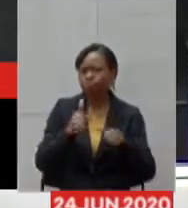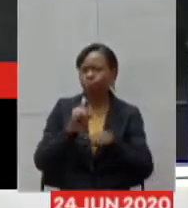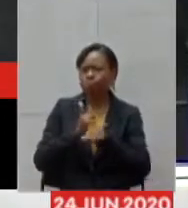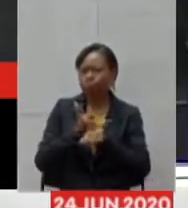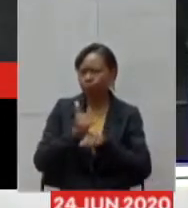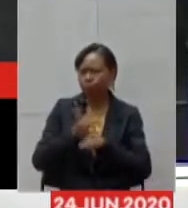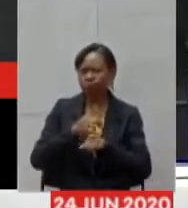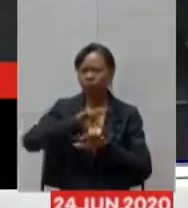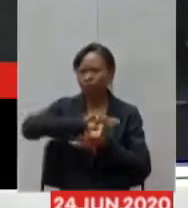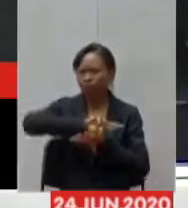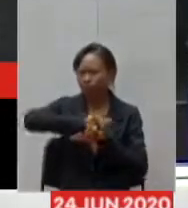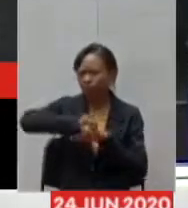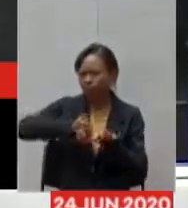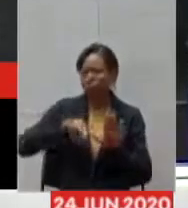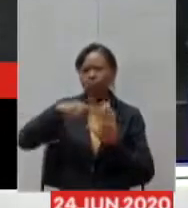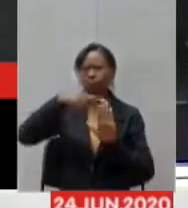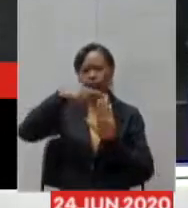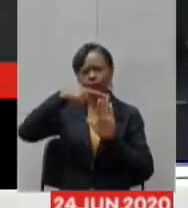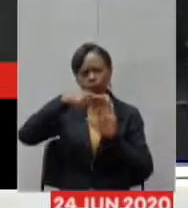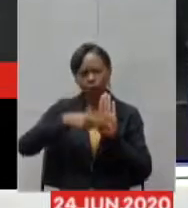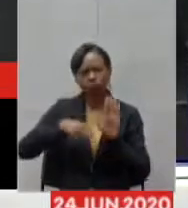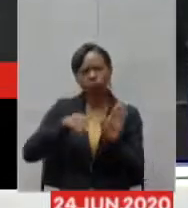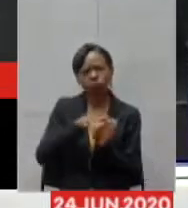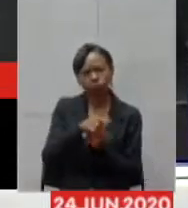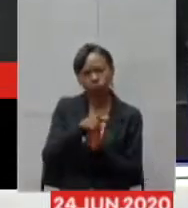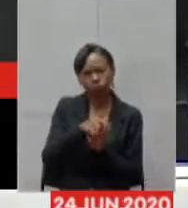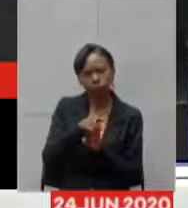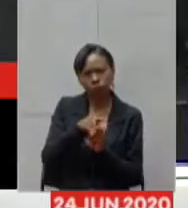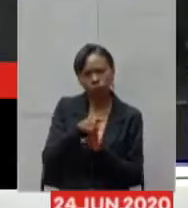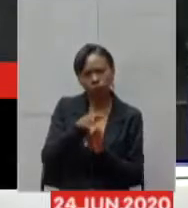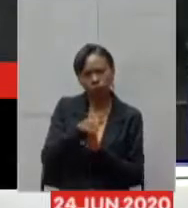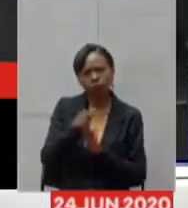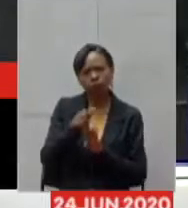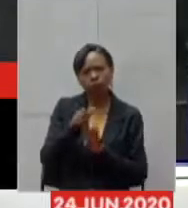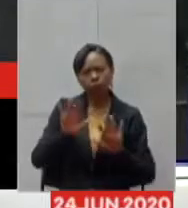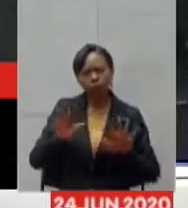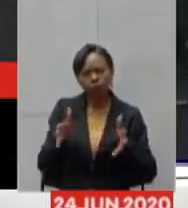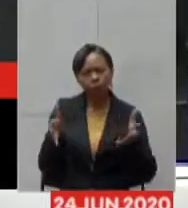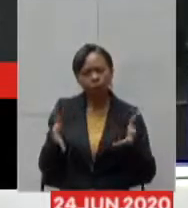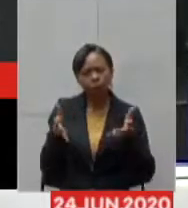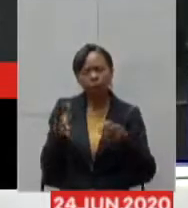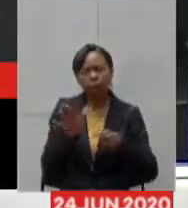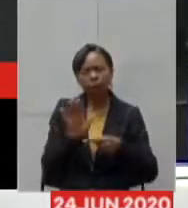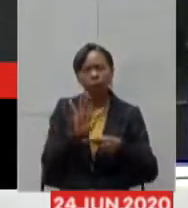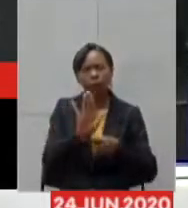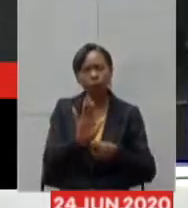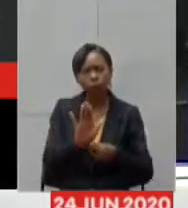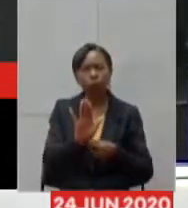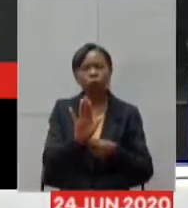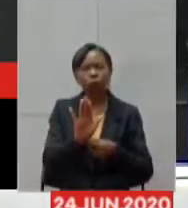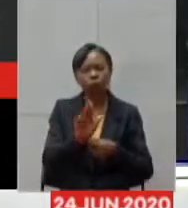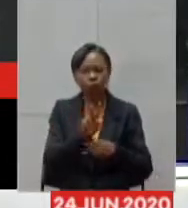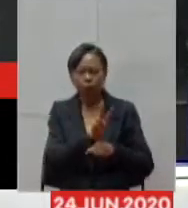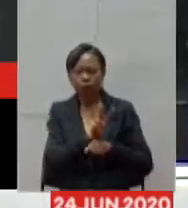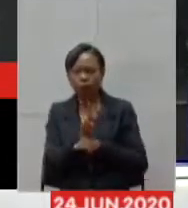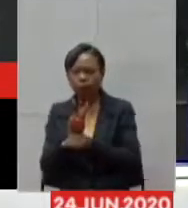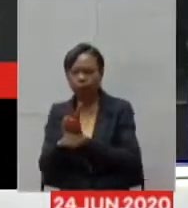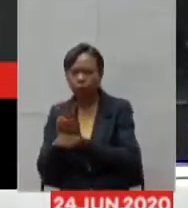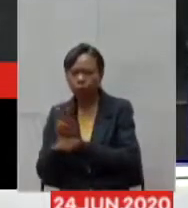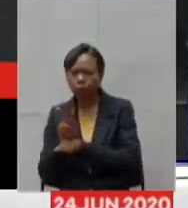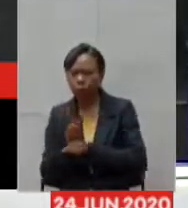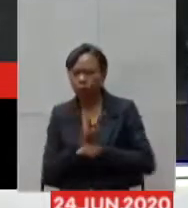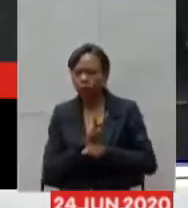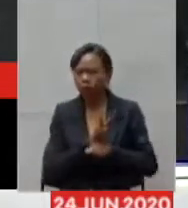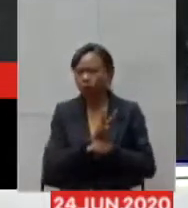orientação que fazem um tutorial muito prático, o monitoramento de surtos e notas técnicas de conduta em